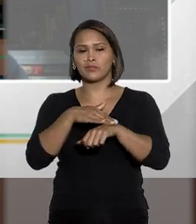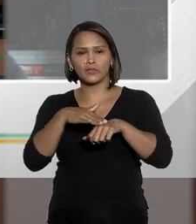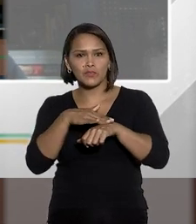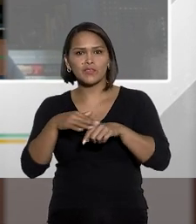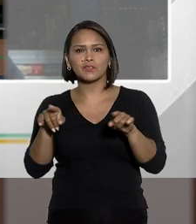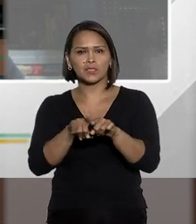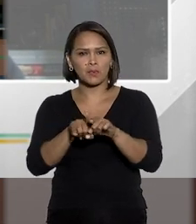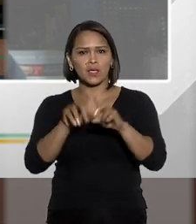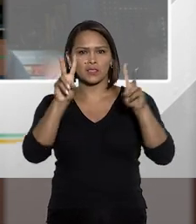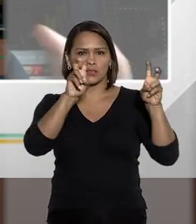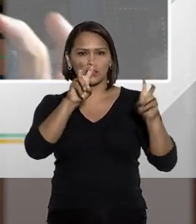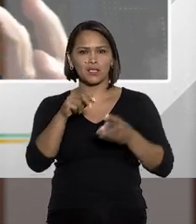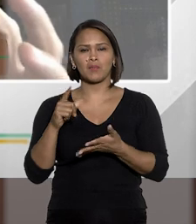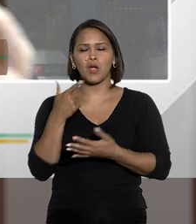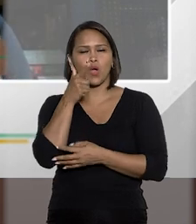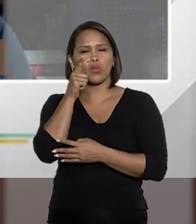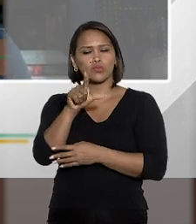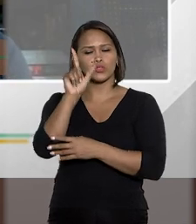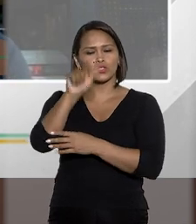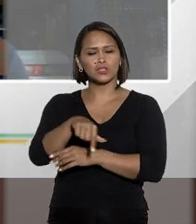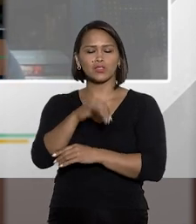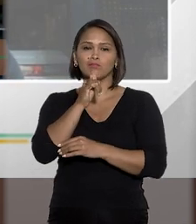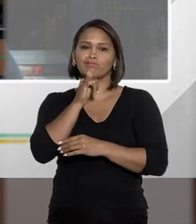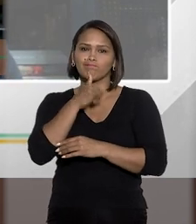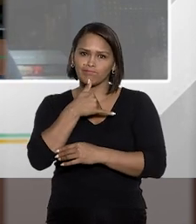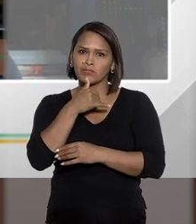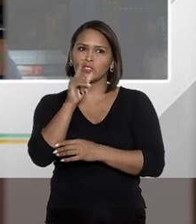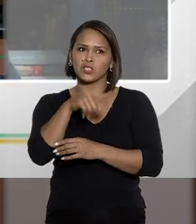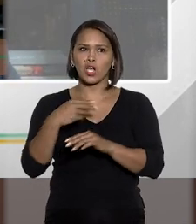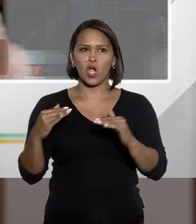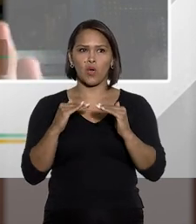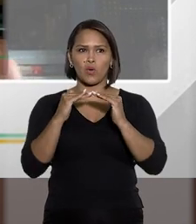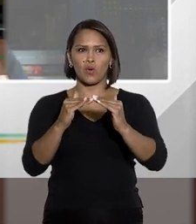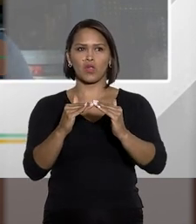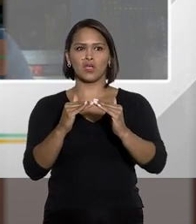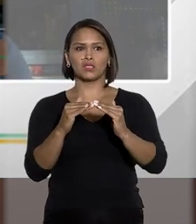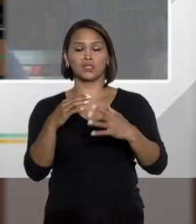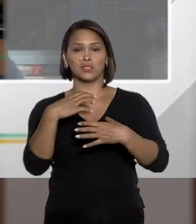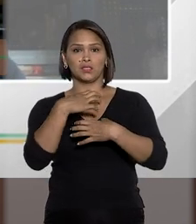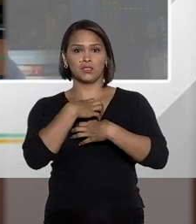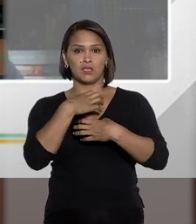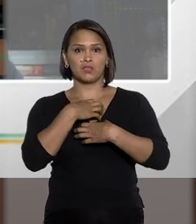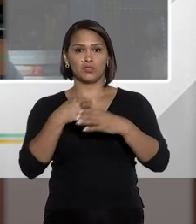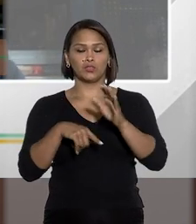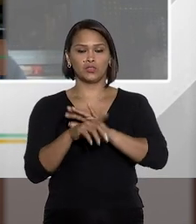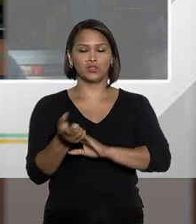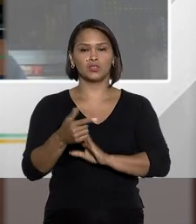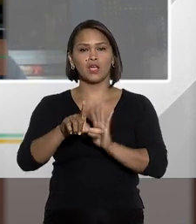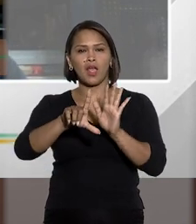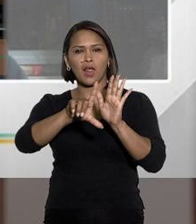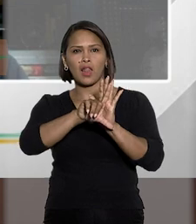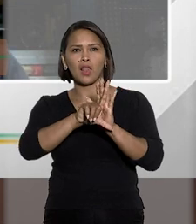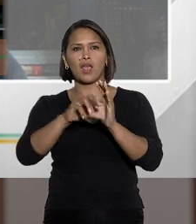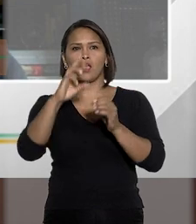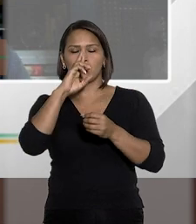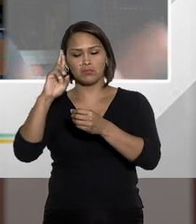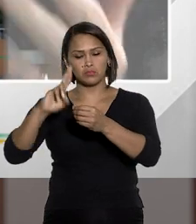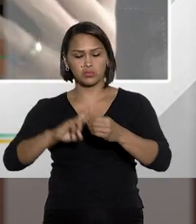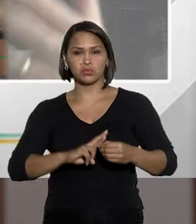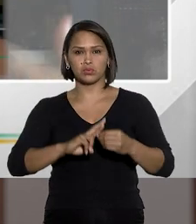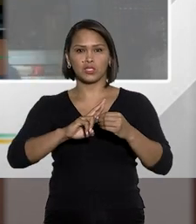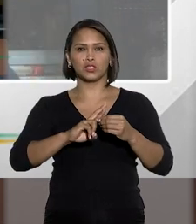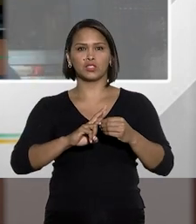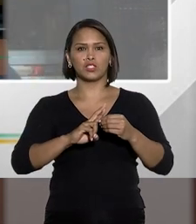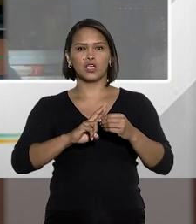vamos debater isso em breve, ainda conseguiu, lamentavelmente, colocar em choque a lei de abuso de autoridade